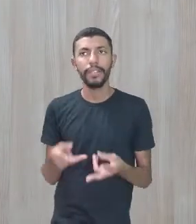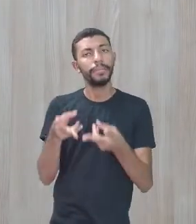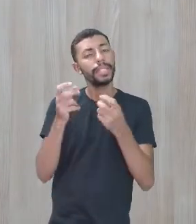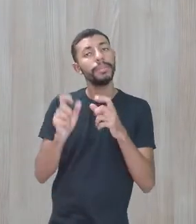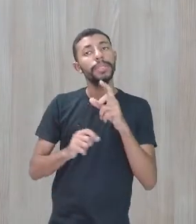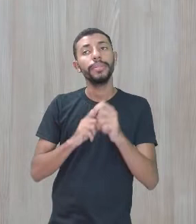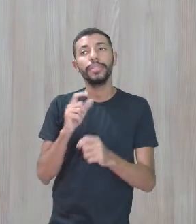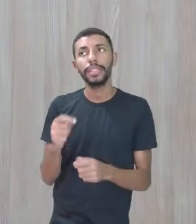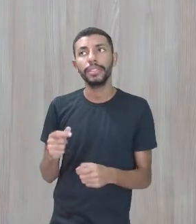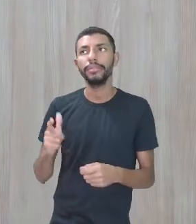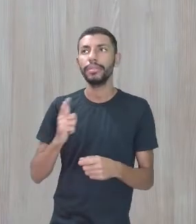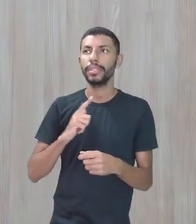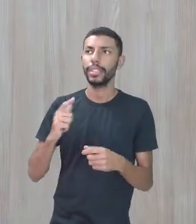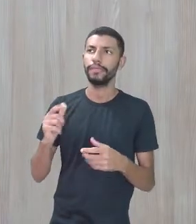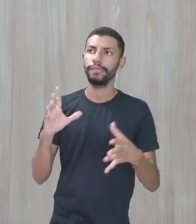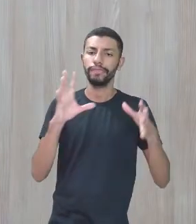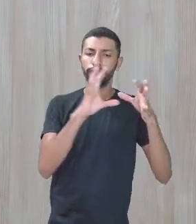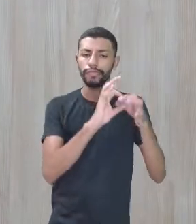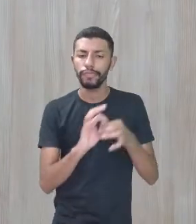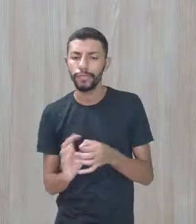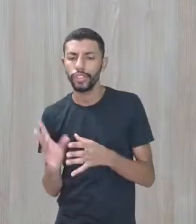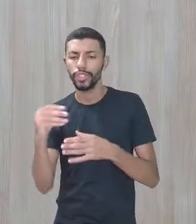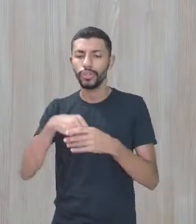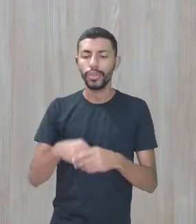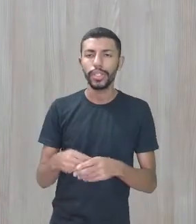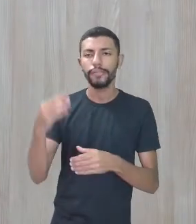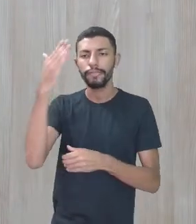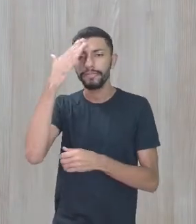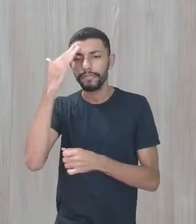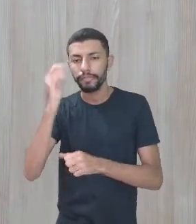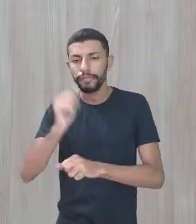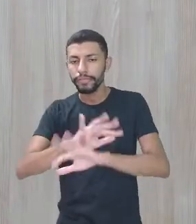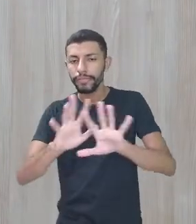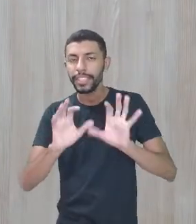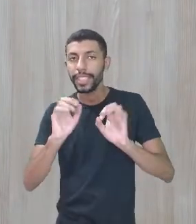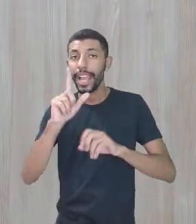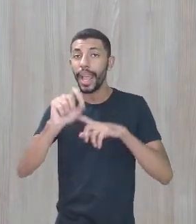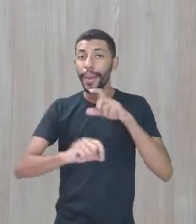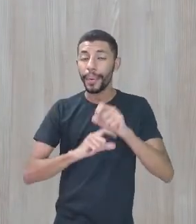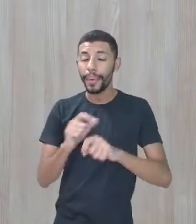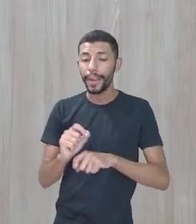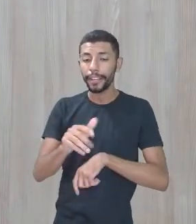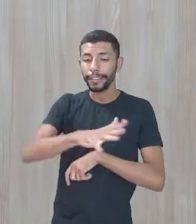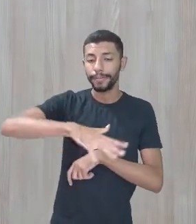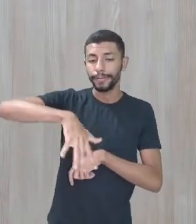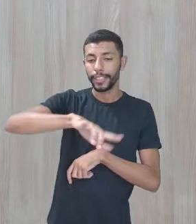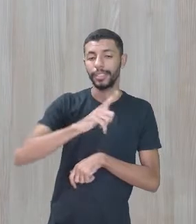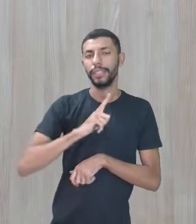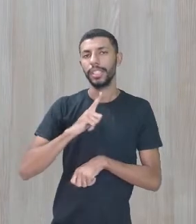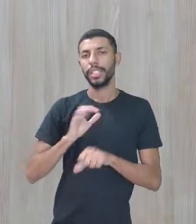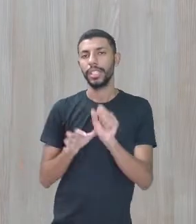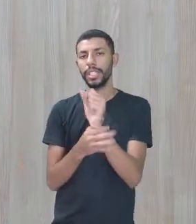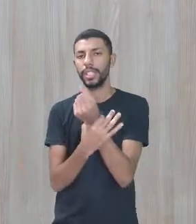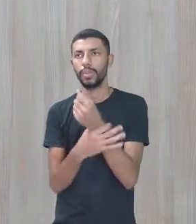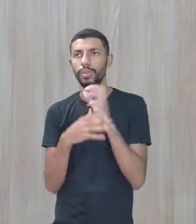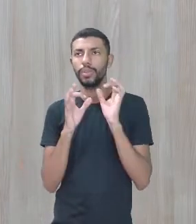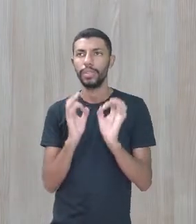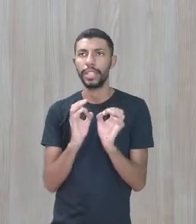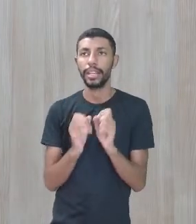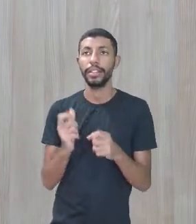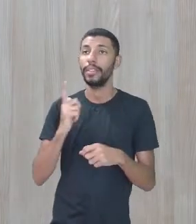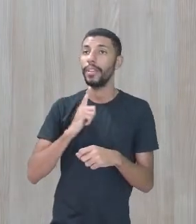consideração dentro daquele contexto. Então, é um ambiente que ele vai se sentir seguro, onde vai ter profissionais